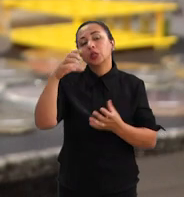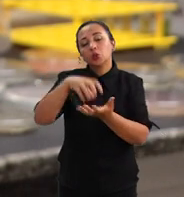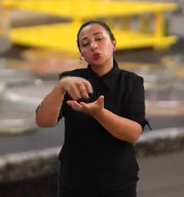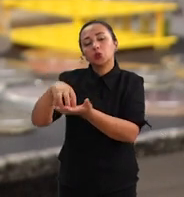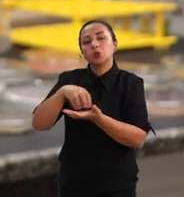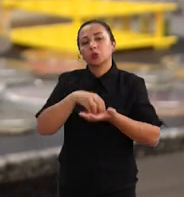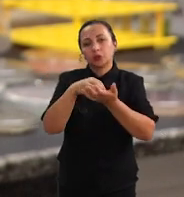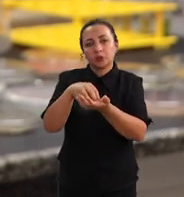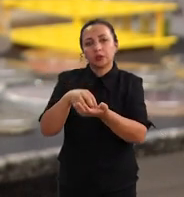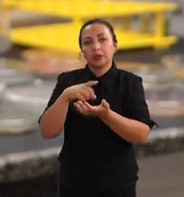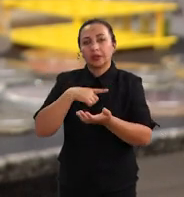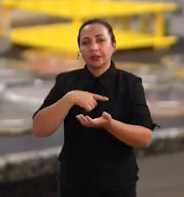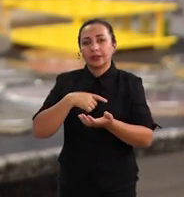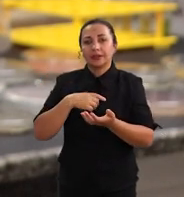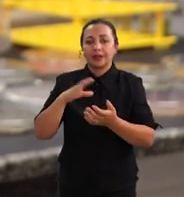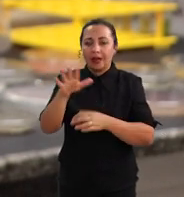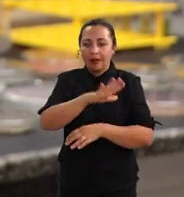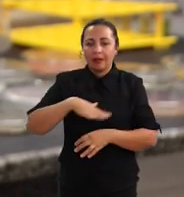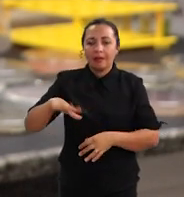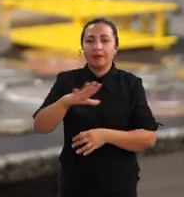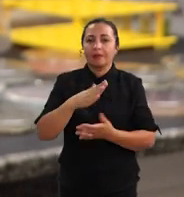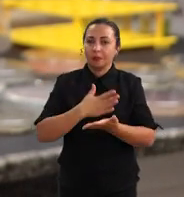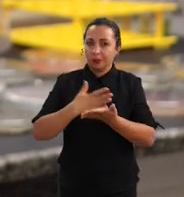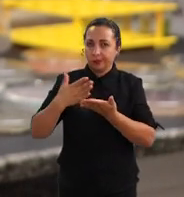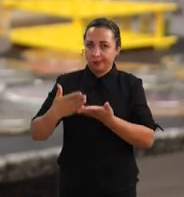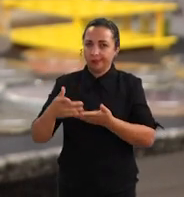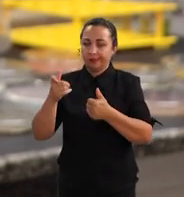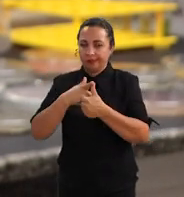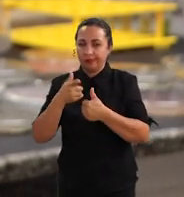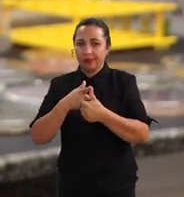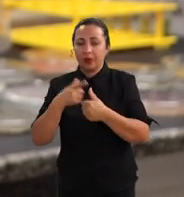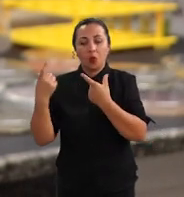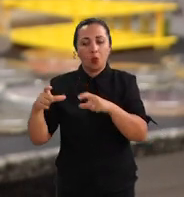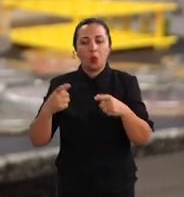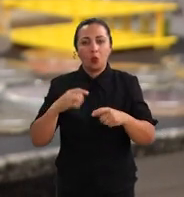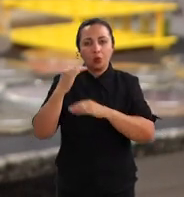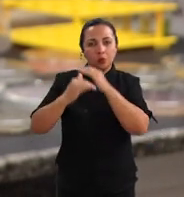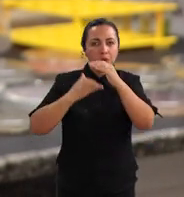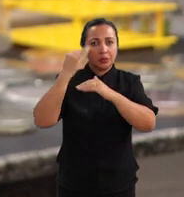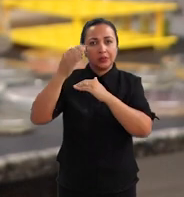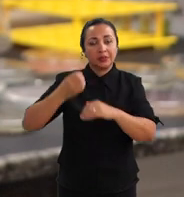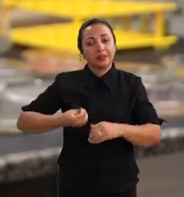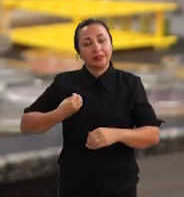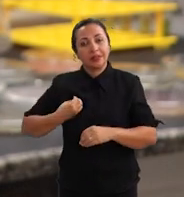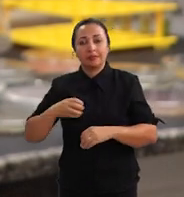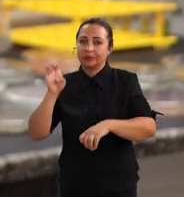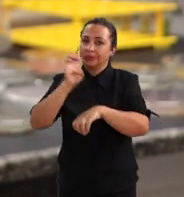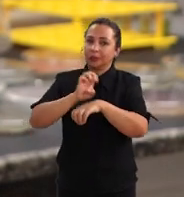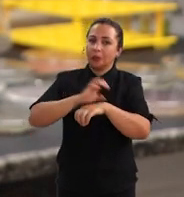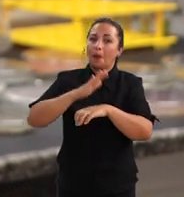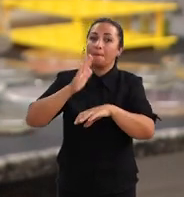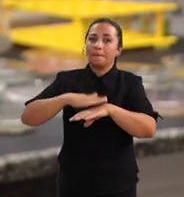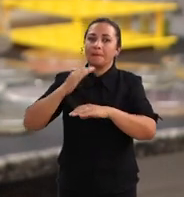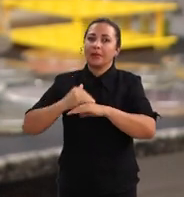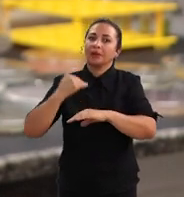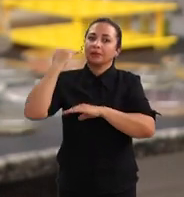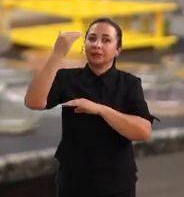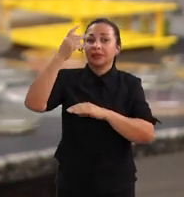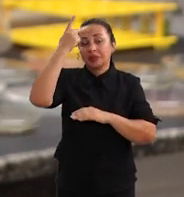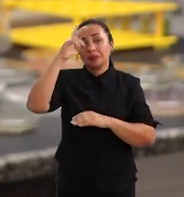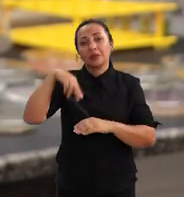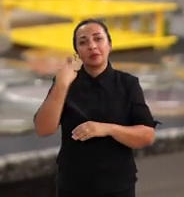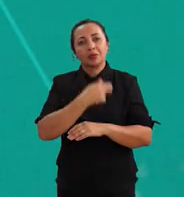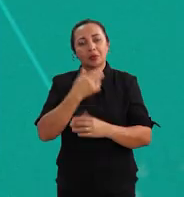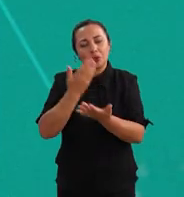que era a ideia desses núcleos? A gente ter áreas piloto, né, em que aquele processo, ele estava em estágio mais avançado.